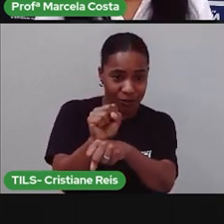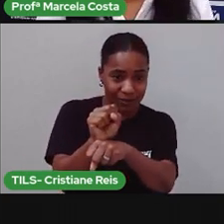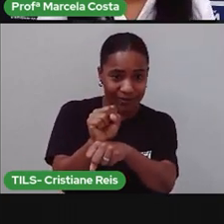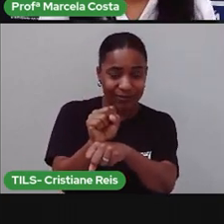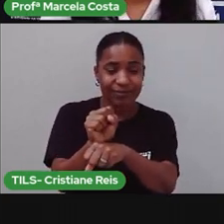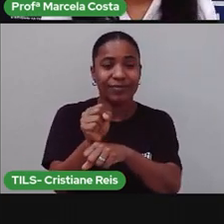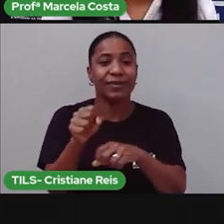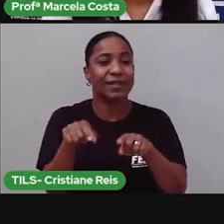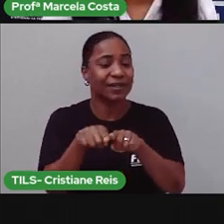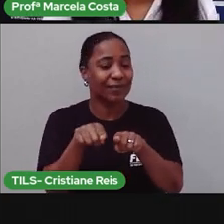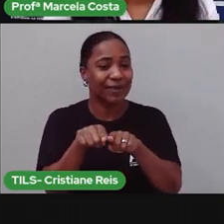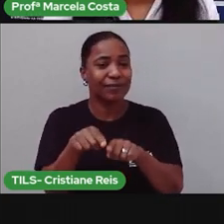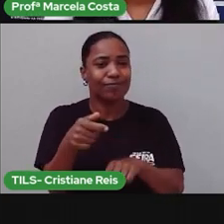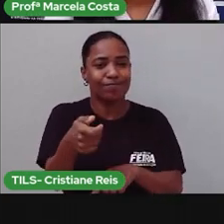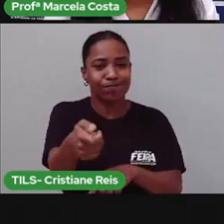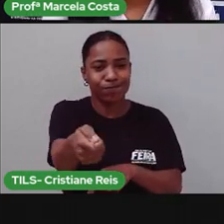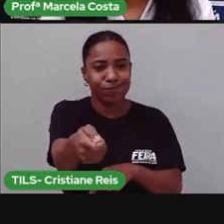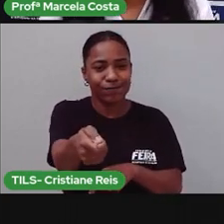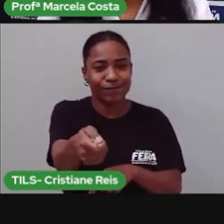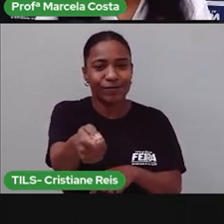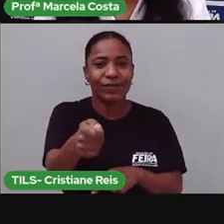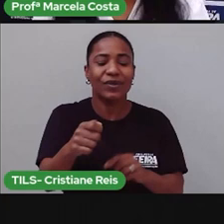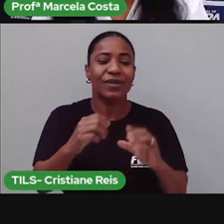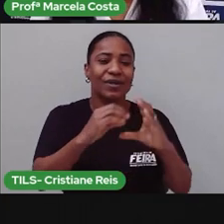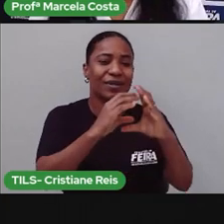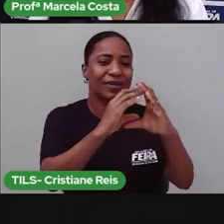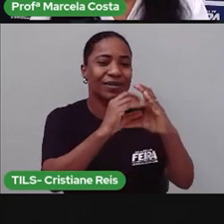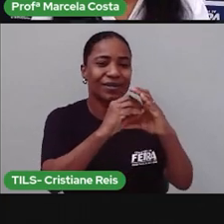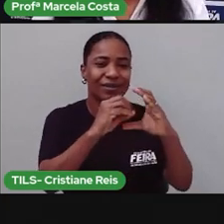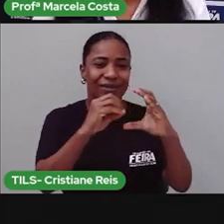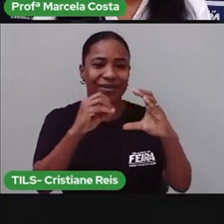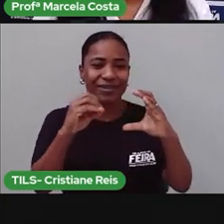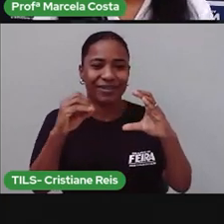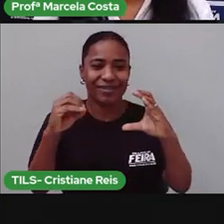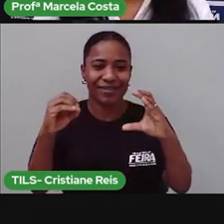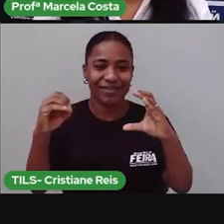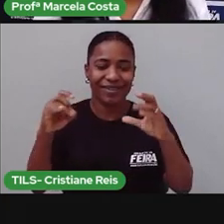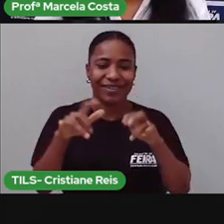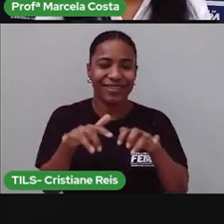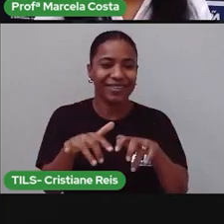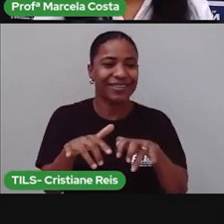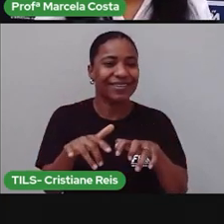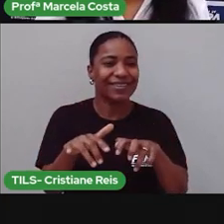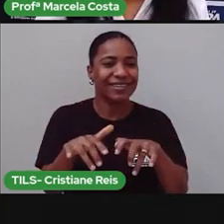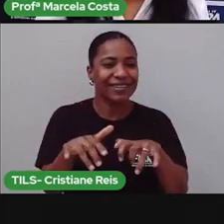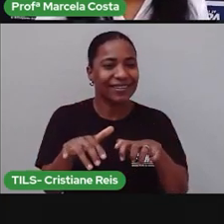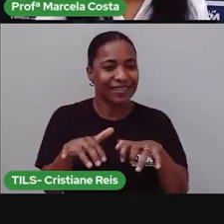o símbolo de play, e os emojis que a gente encontra no teclado do celular.